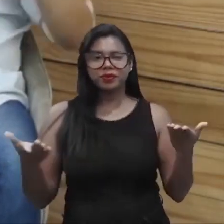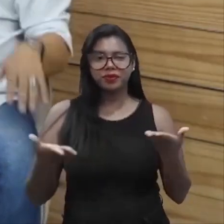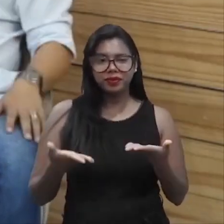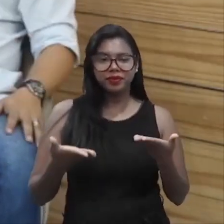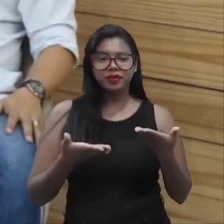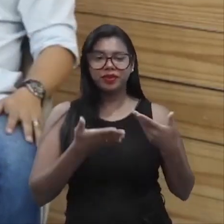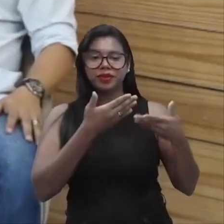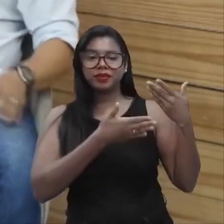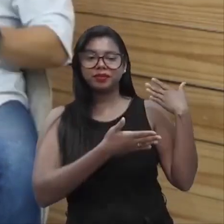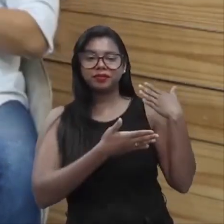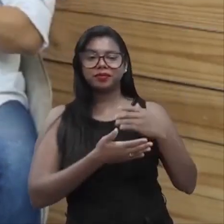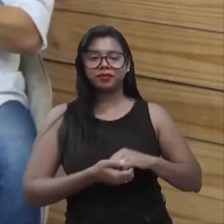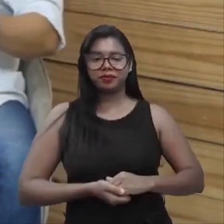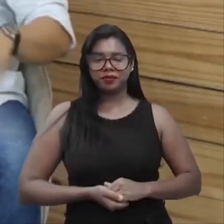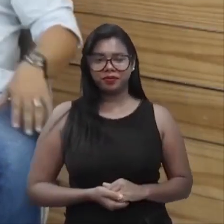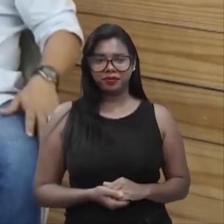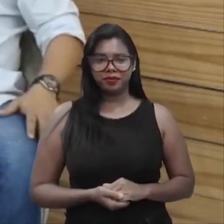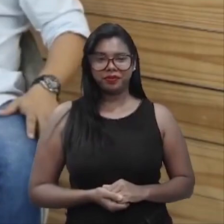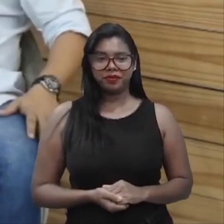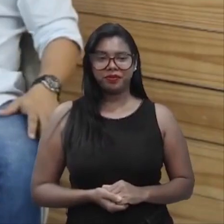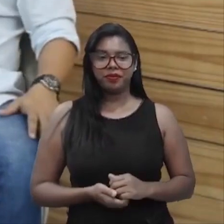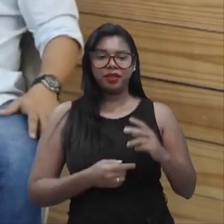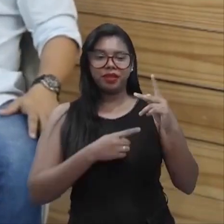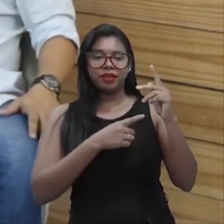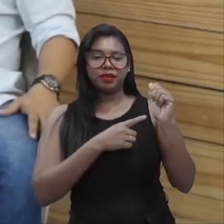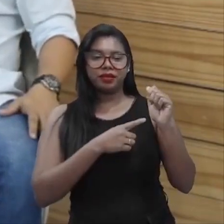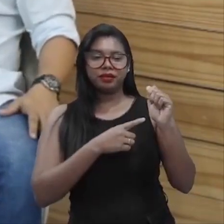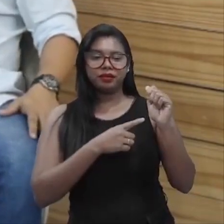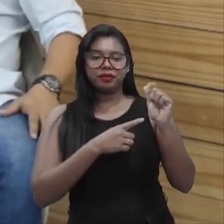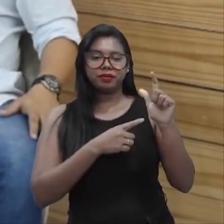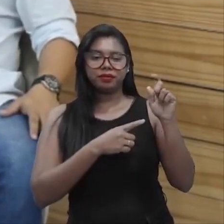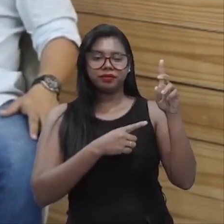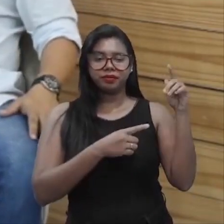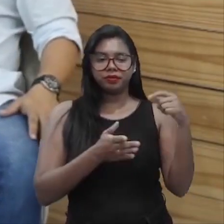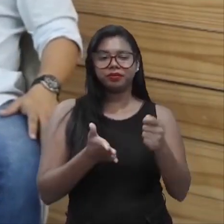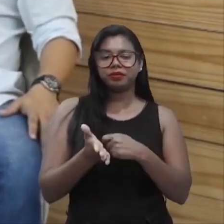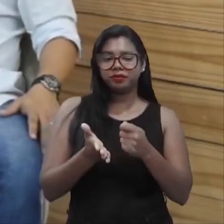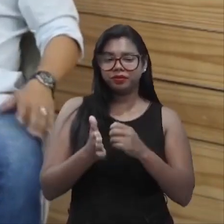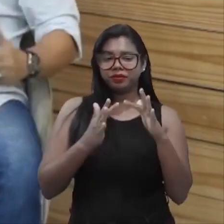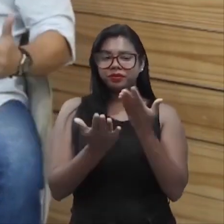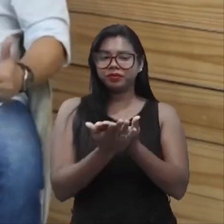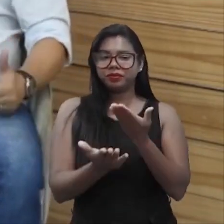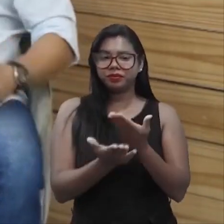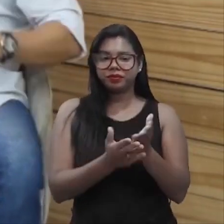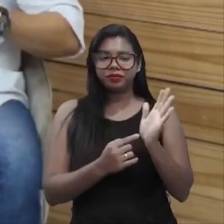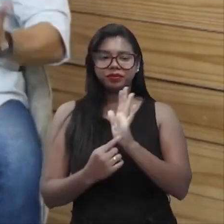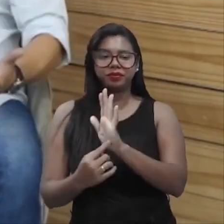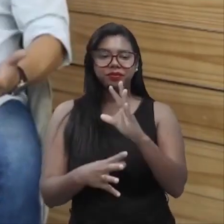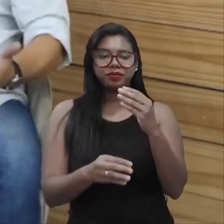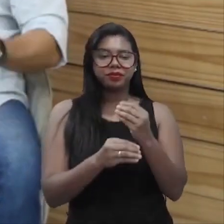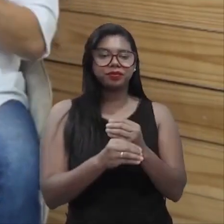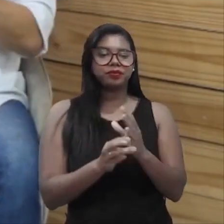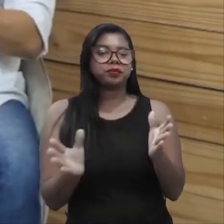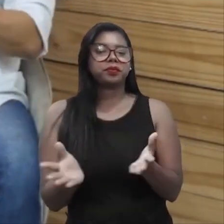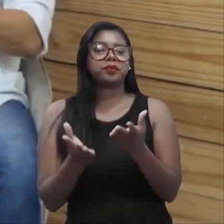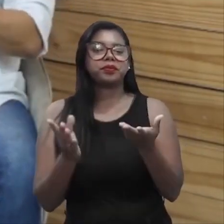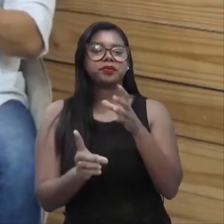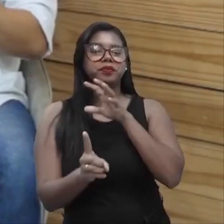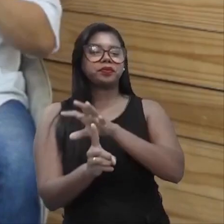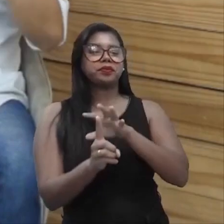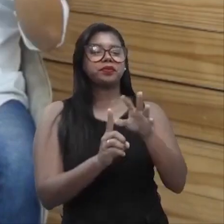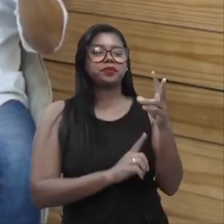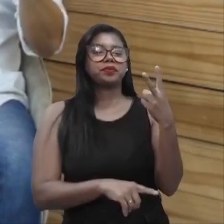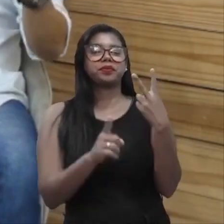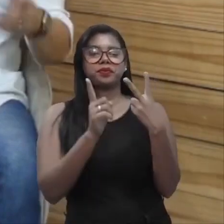qualidade no passado. Paladino, que é o grande autor da escola da qualidade, ele diz que a qualidade é influenciada por dois